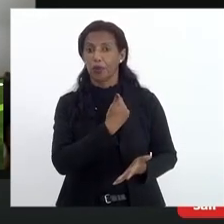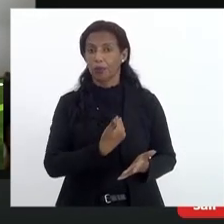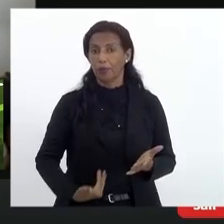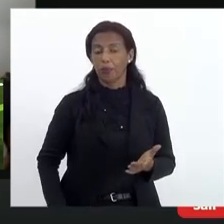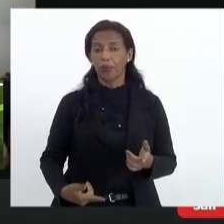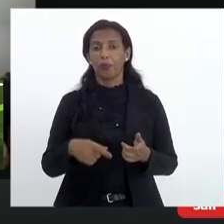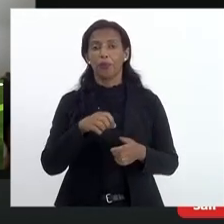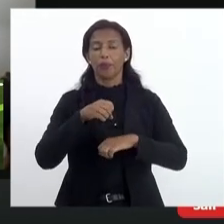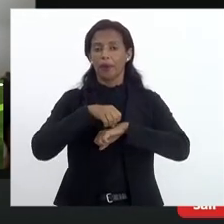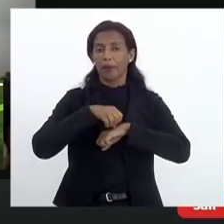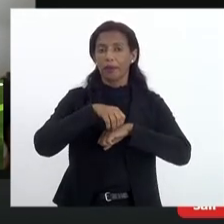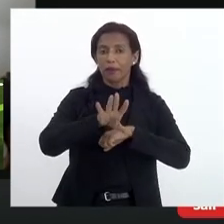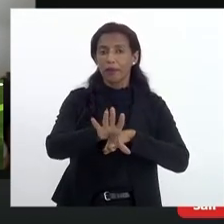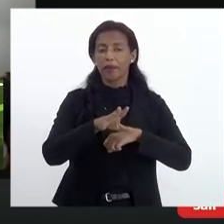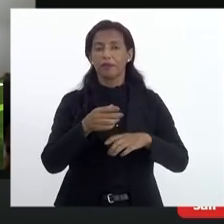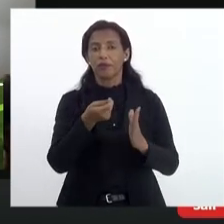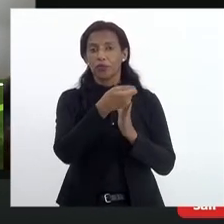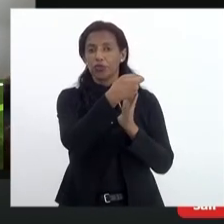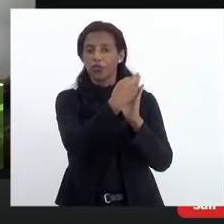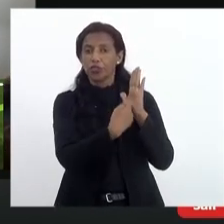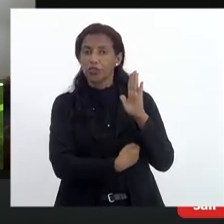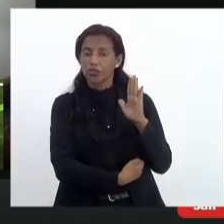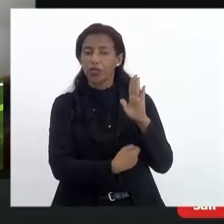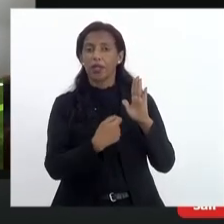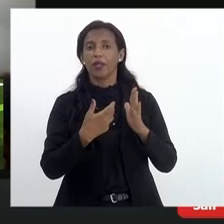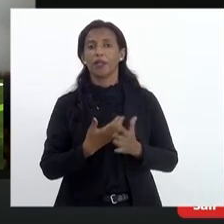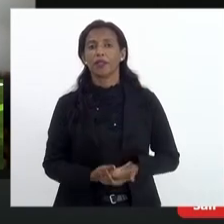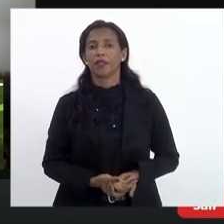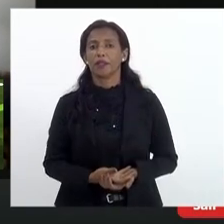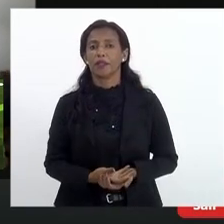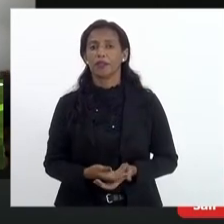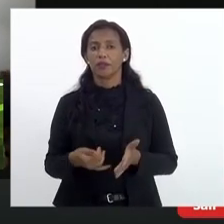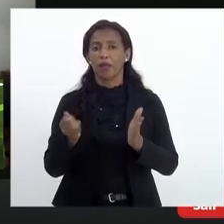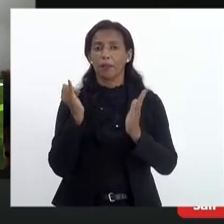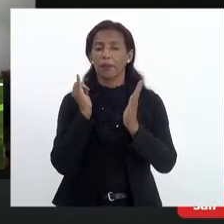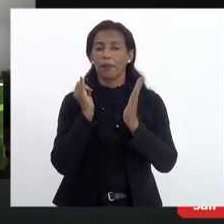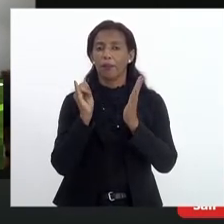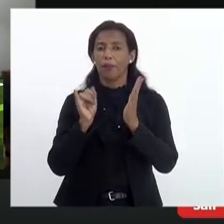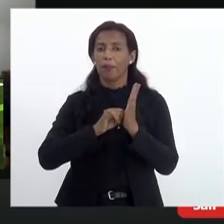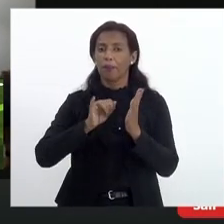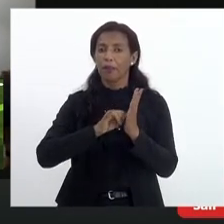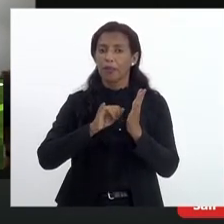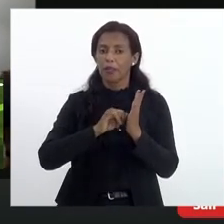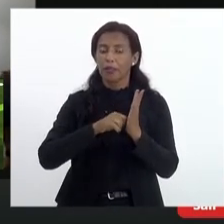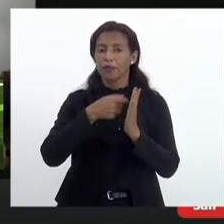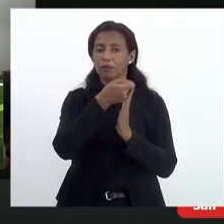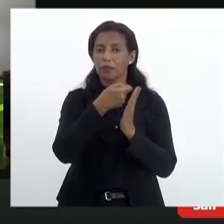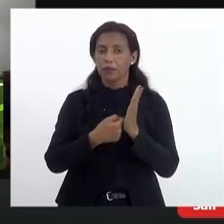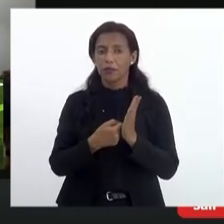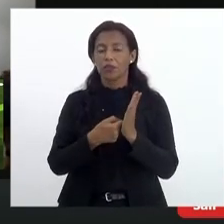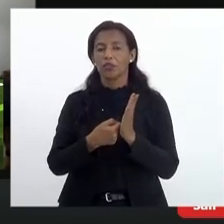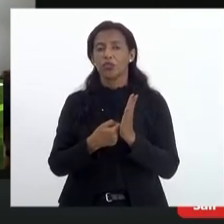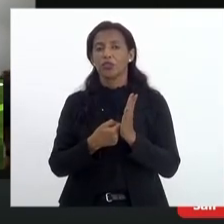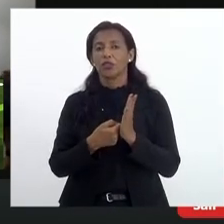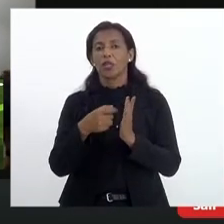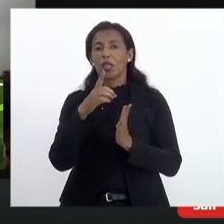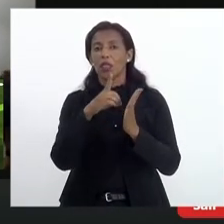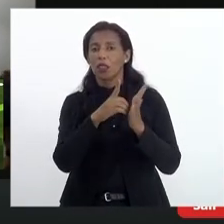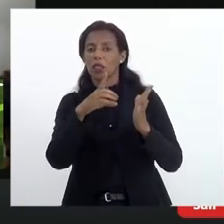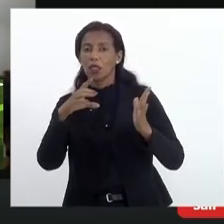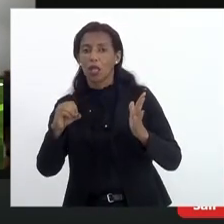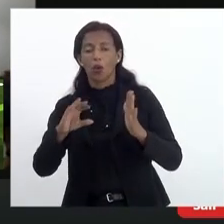listagem, da publicação, dessa listagem para a publicação em DO